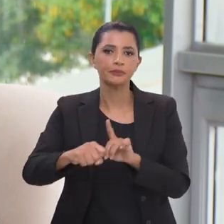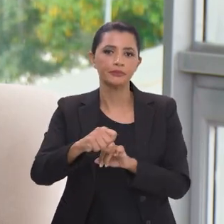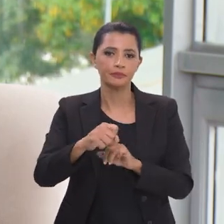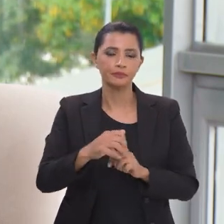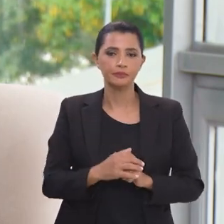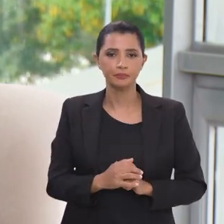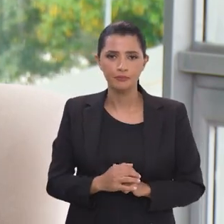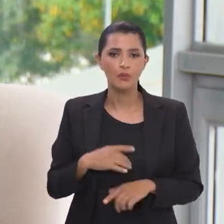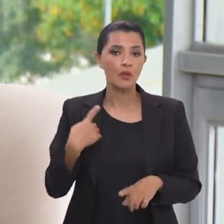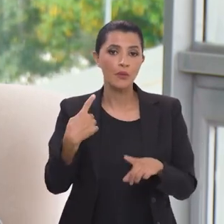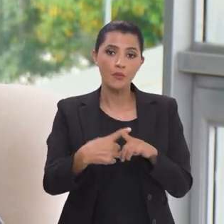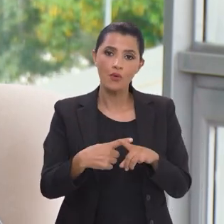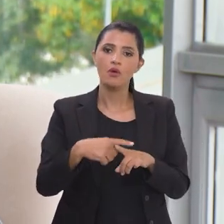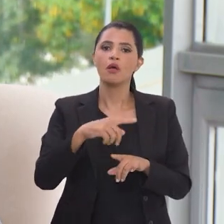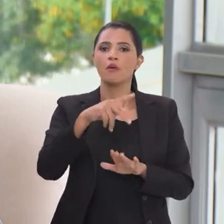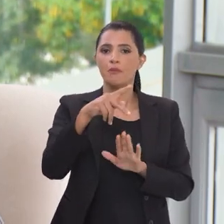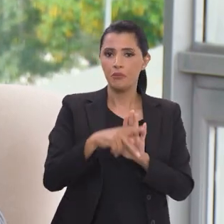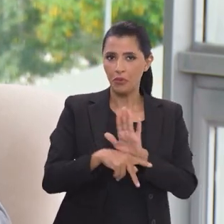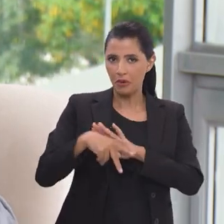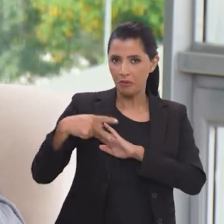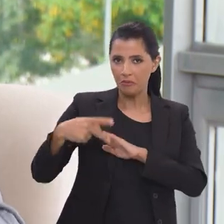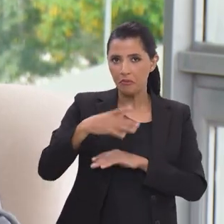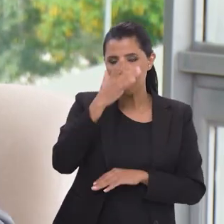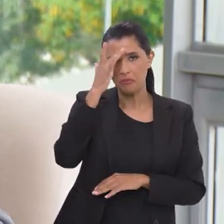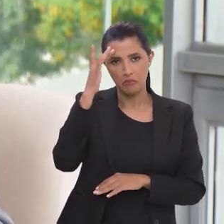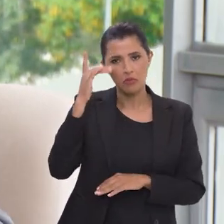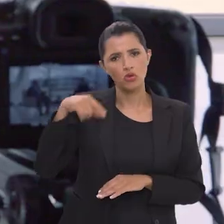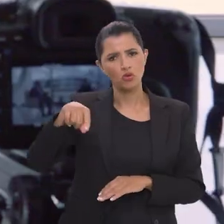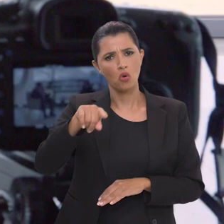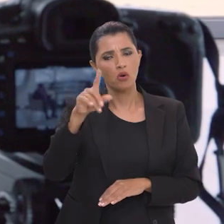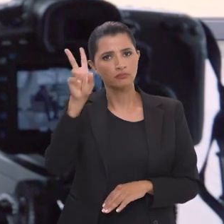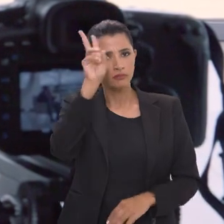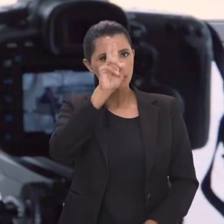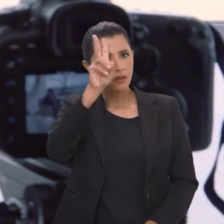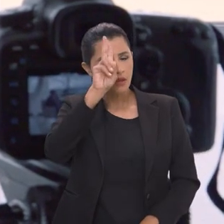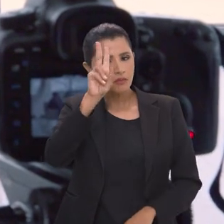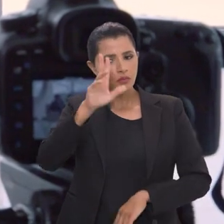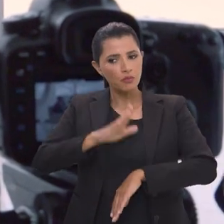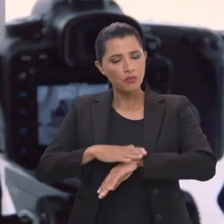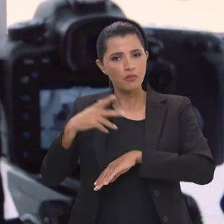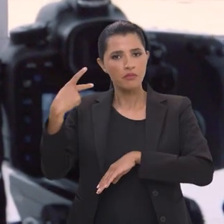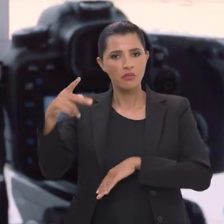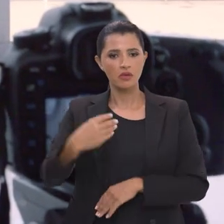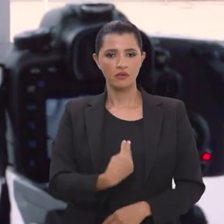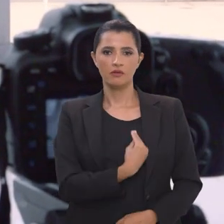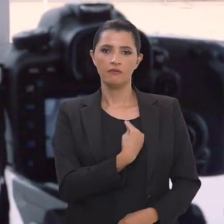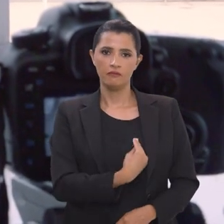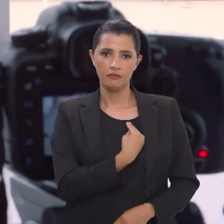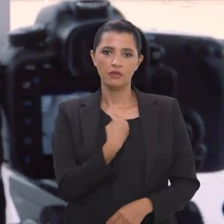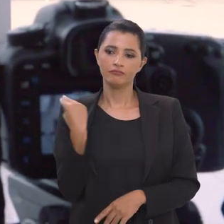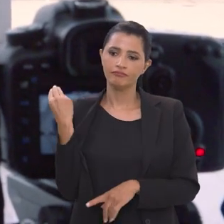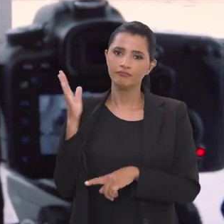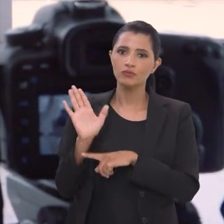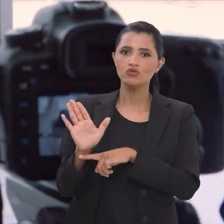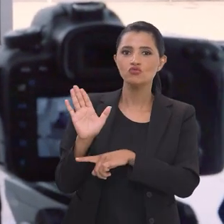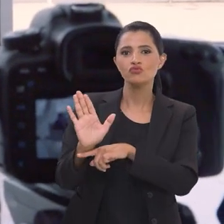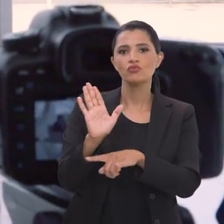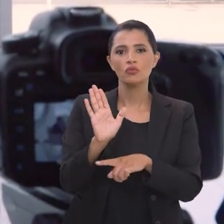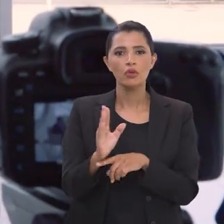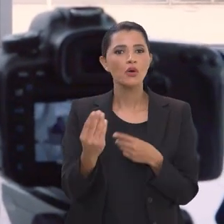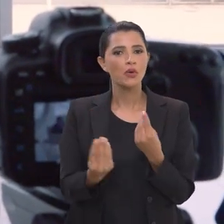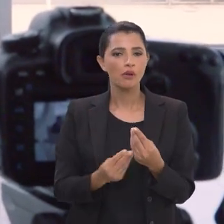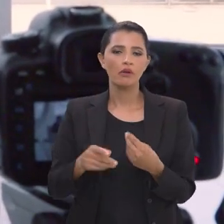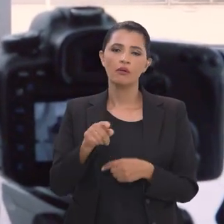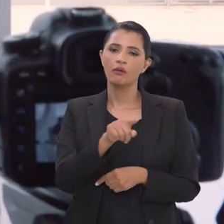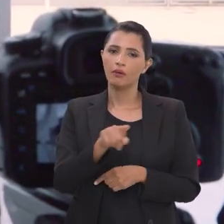sociedade. Porque são programas que as pessoas lembram que em um determinado momento da vida ajudaram